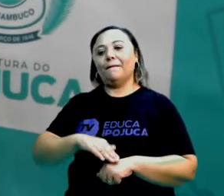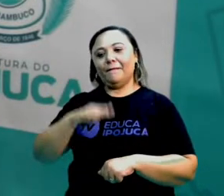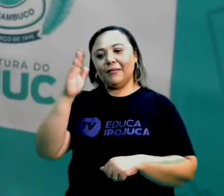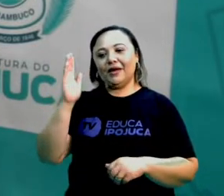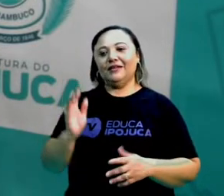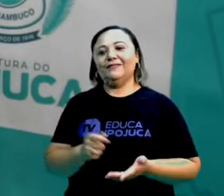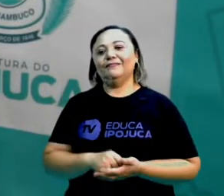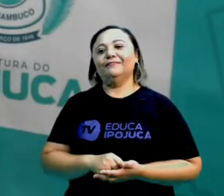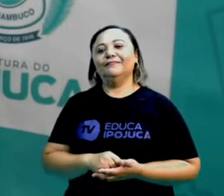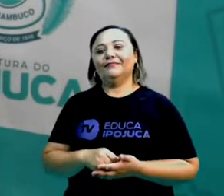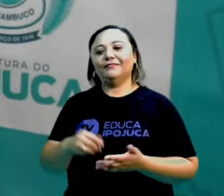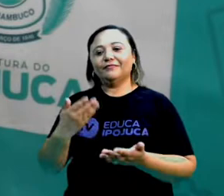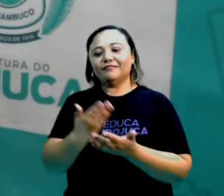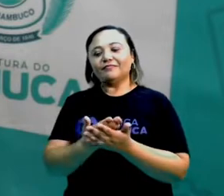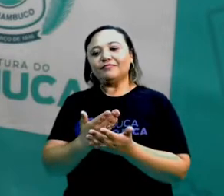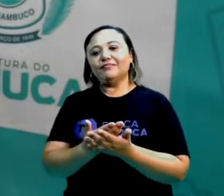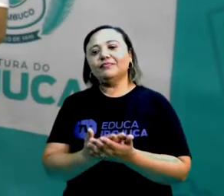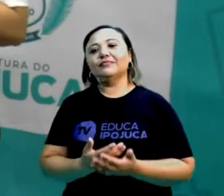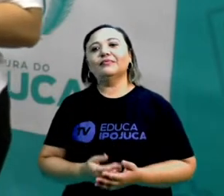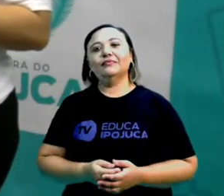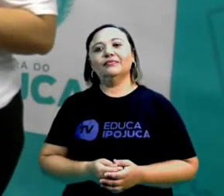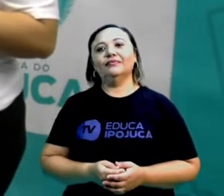bastante com a nossa aula.